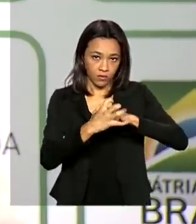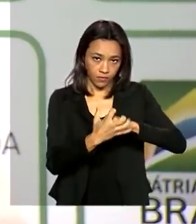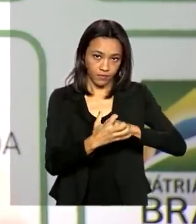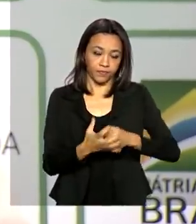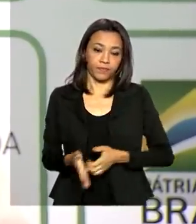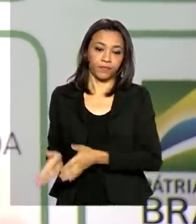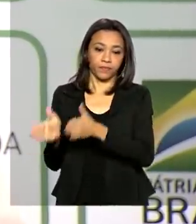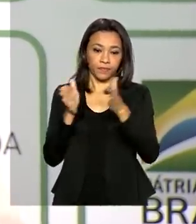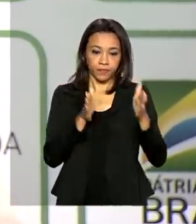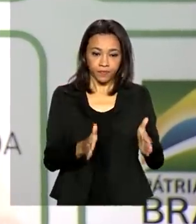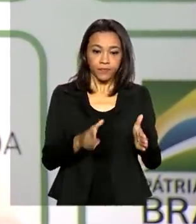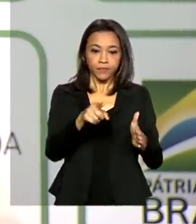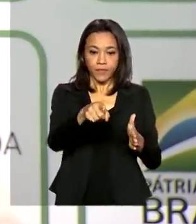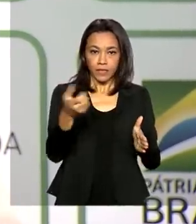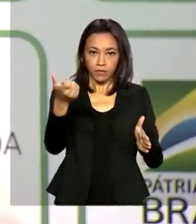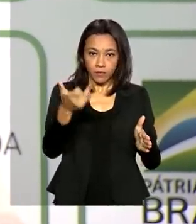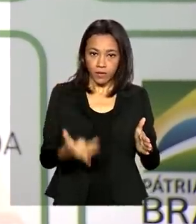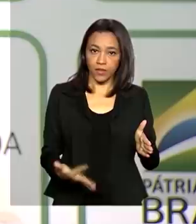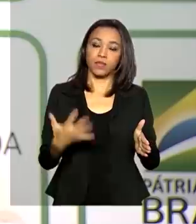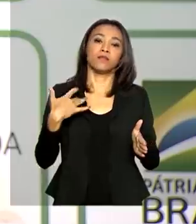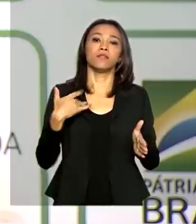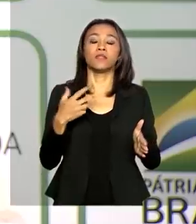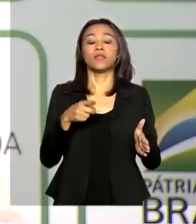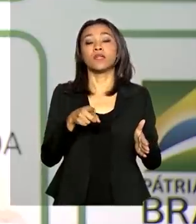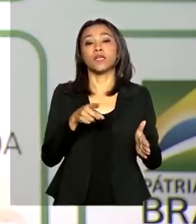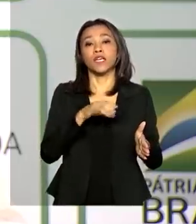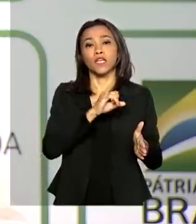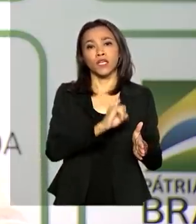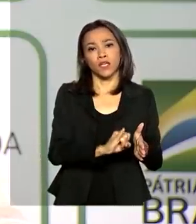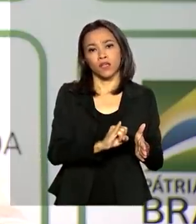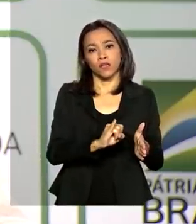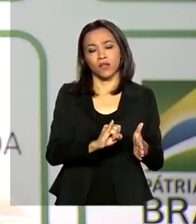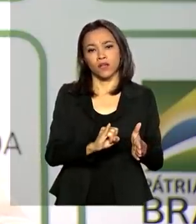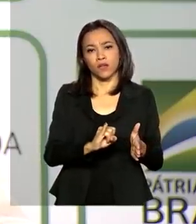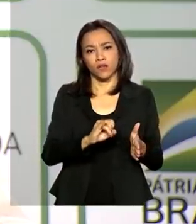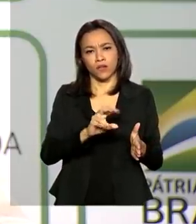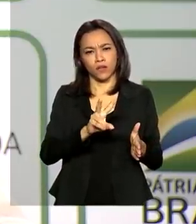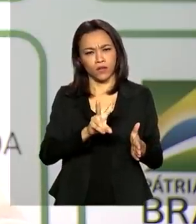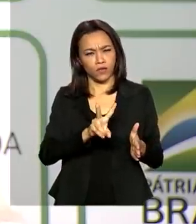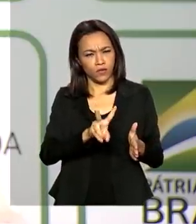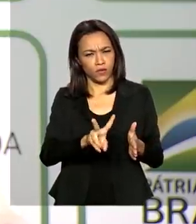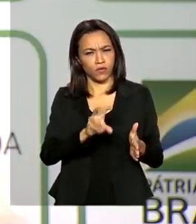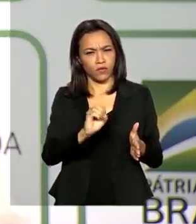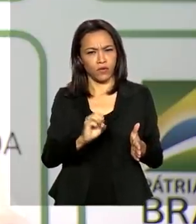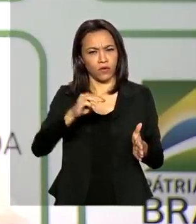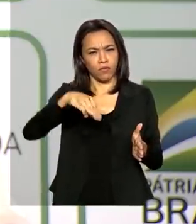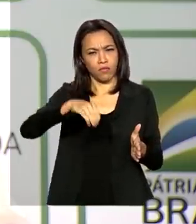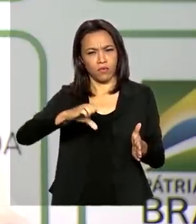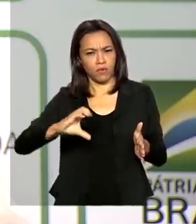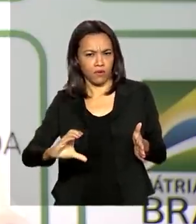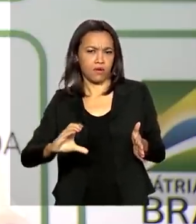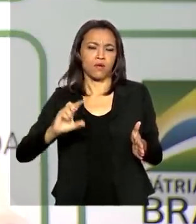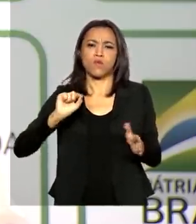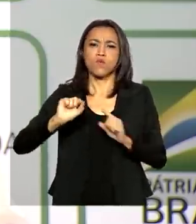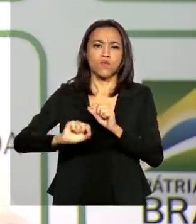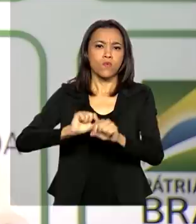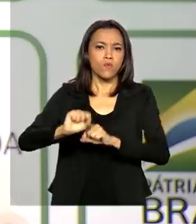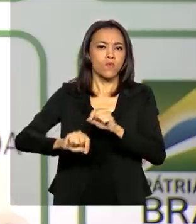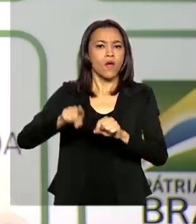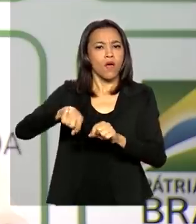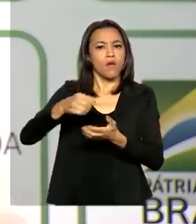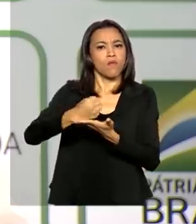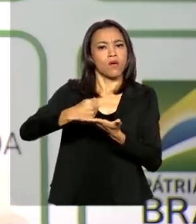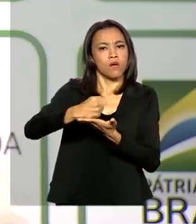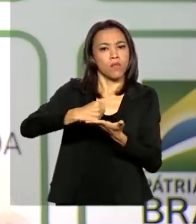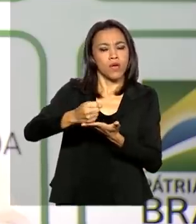O pessoal do campo aí estão falando que Ivomec é bom para essa situação. Ivomec é um antieumíntico